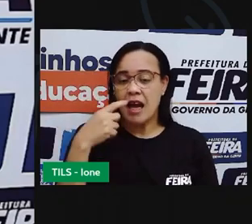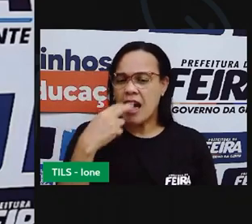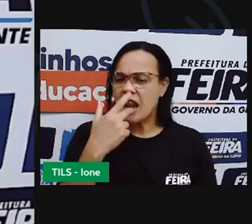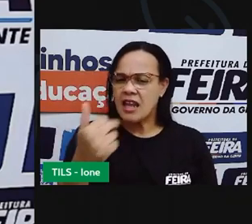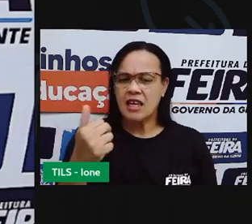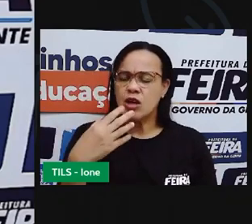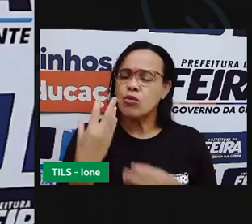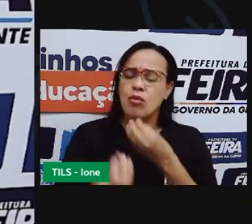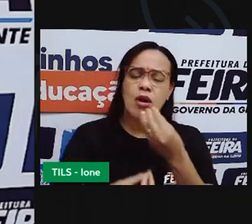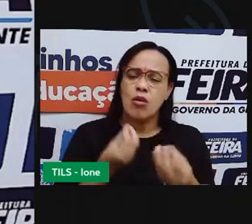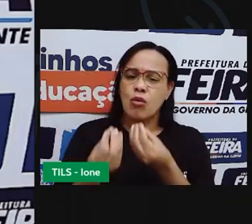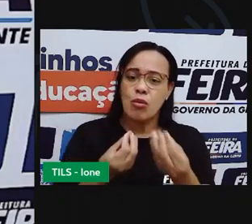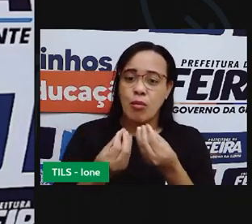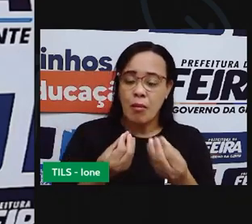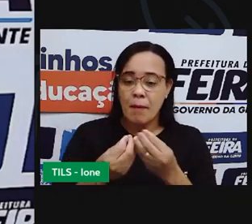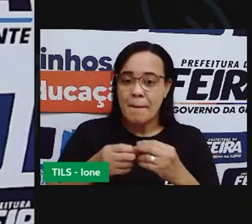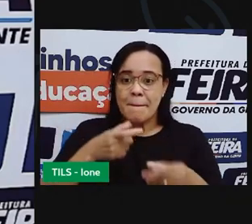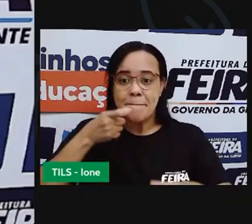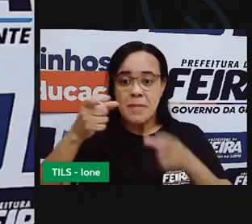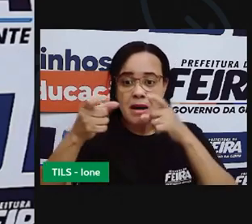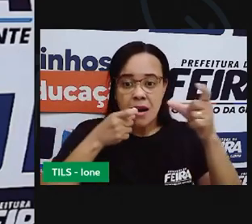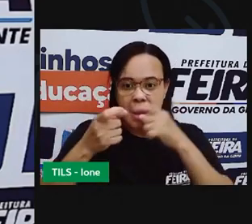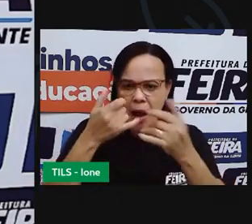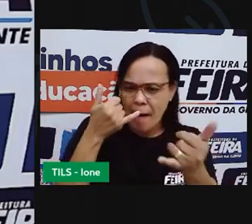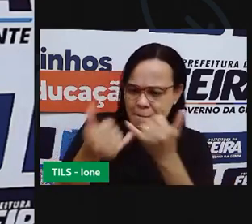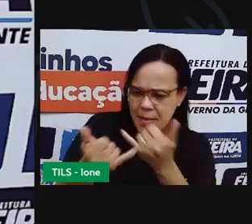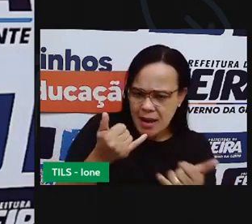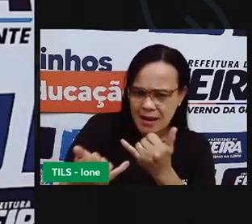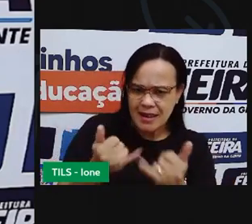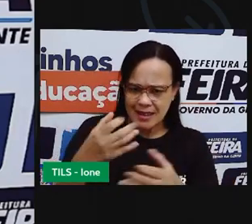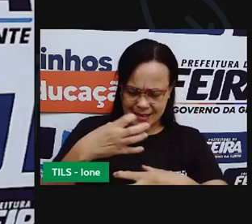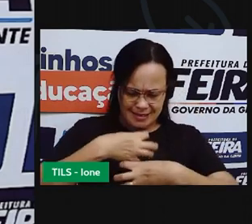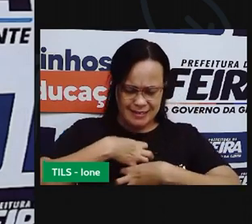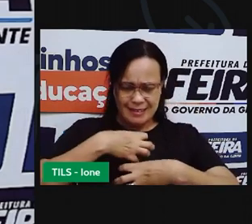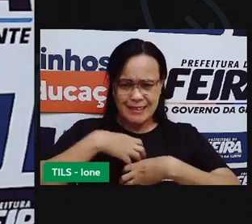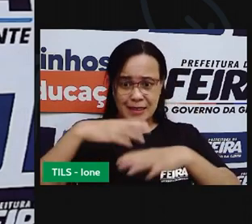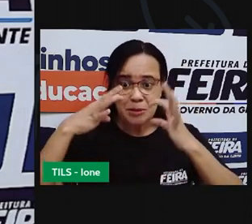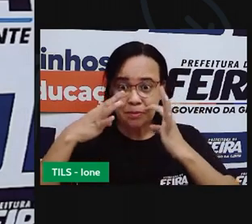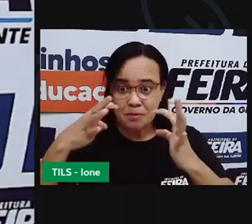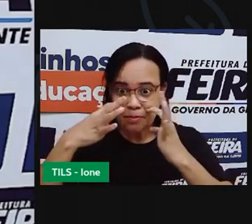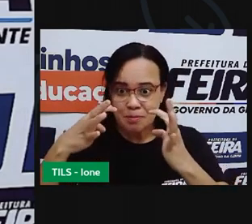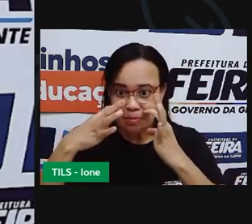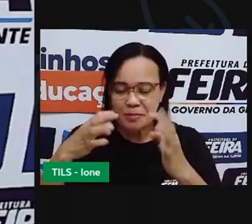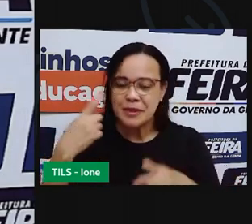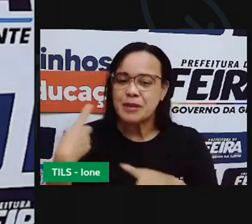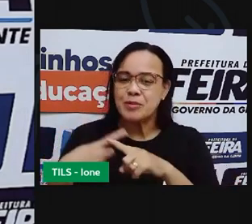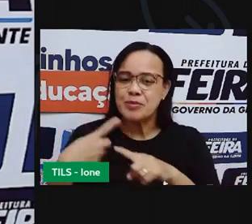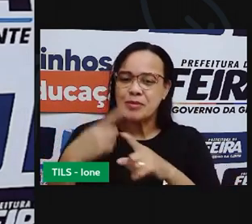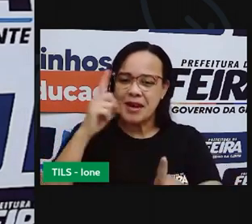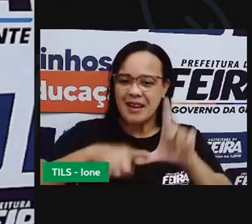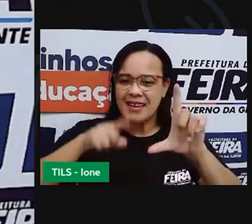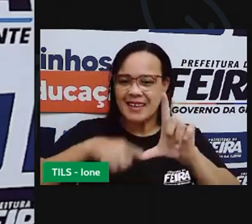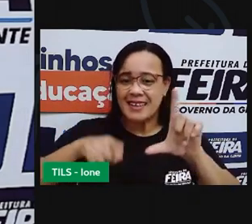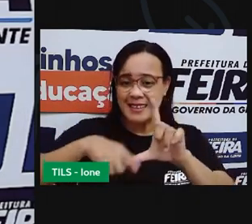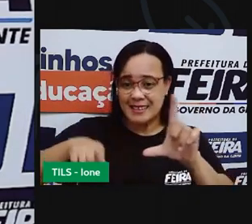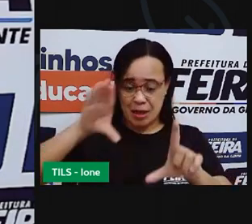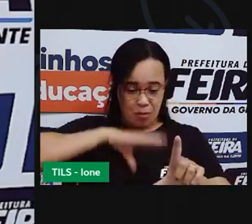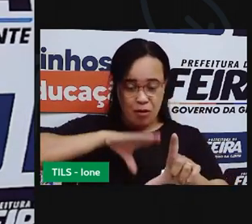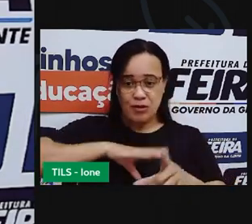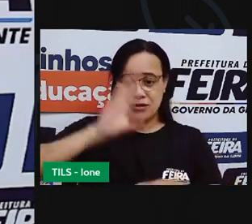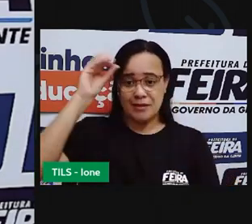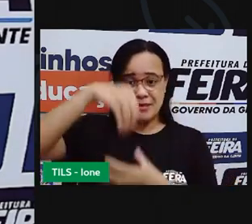semelhança de sons por causa das letras. Das letras